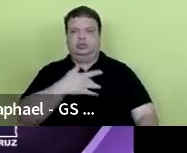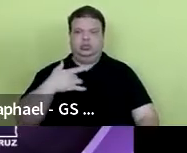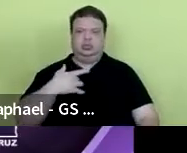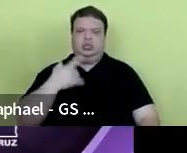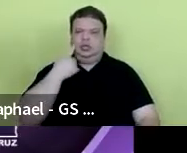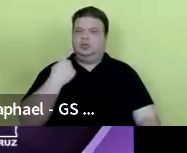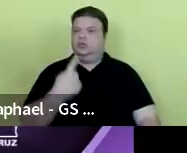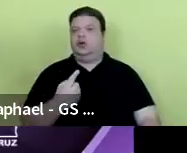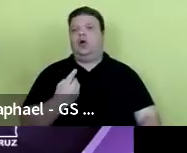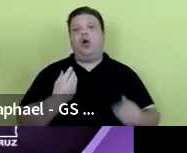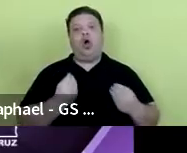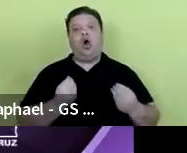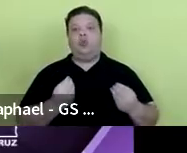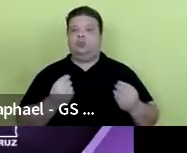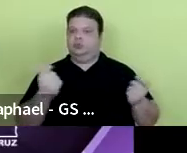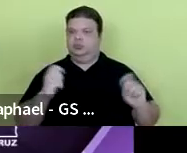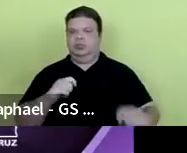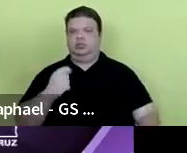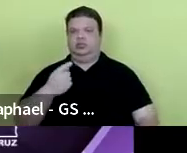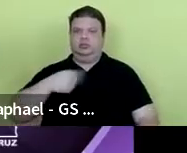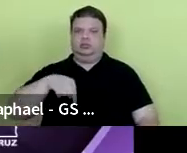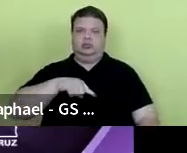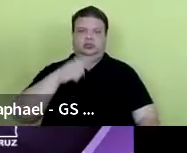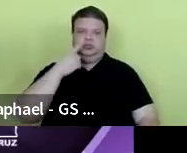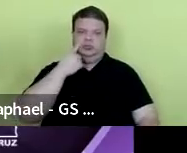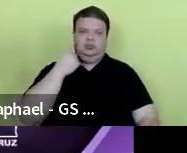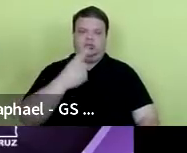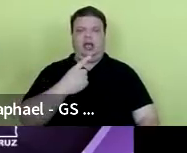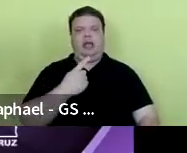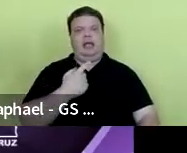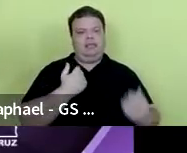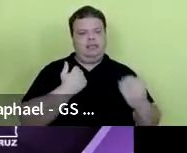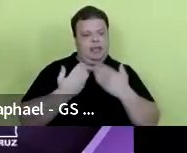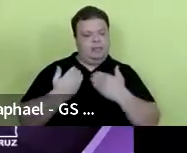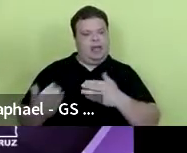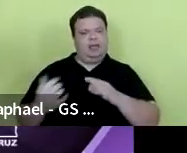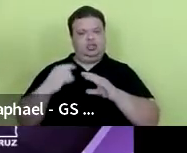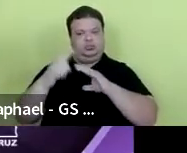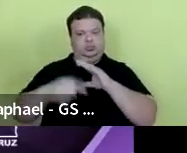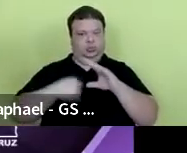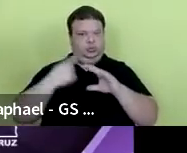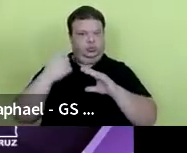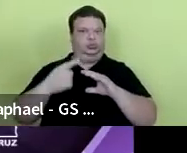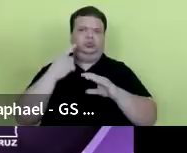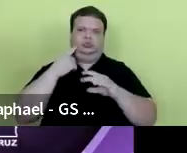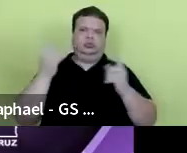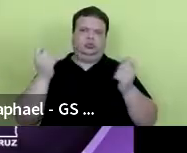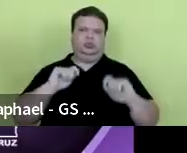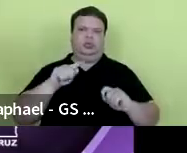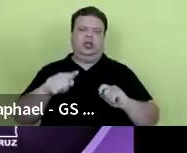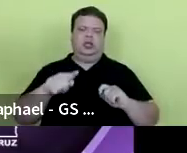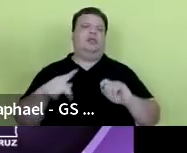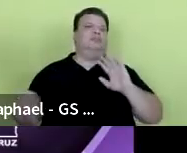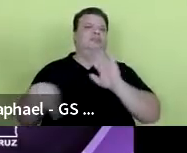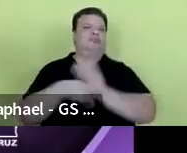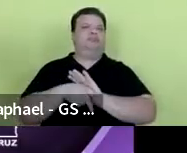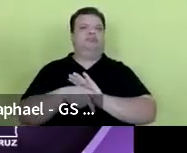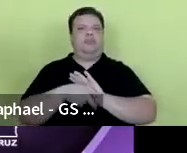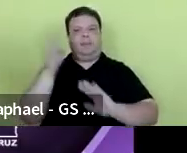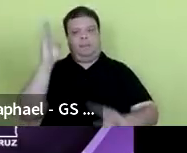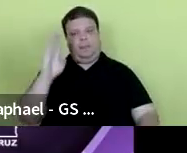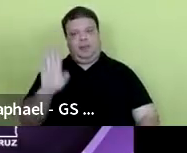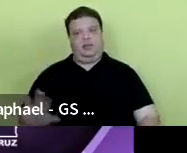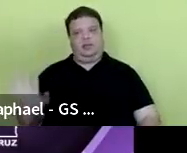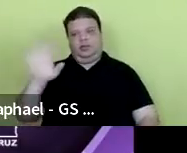como é que, como é que todo um debate internacional é apropriado aqui no Brasil, pelas